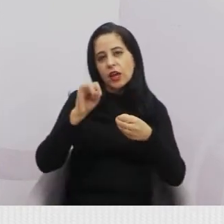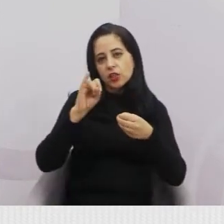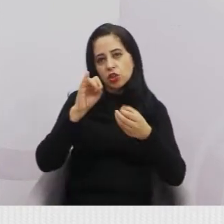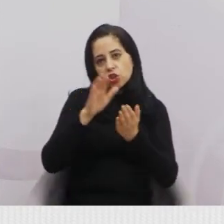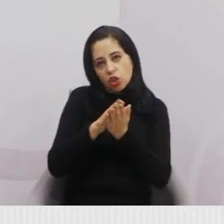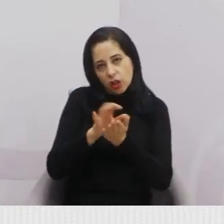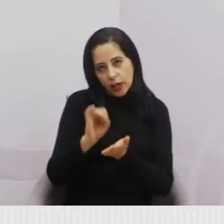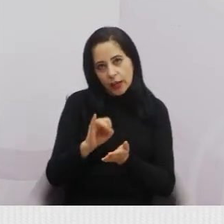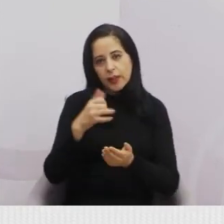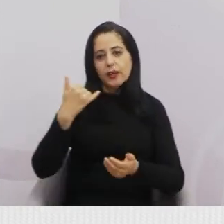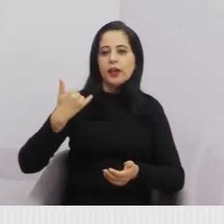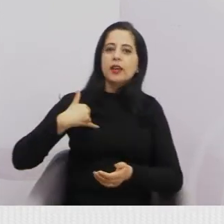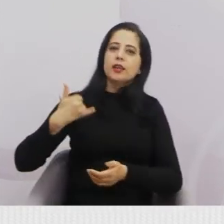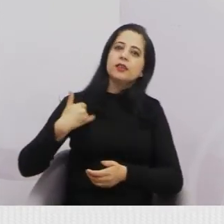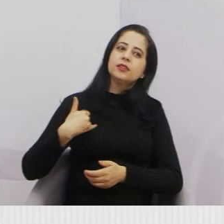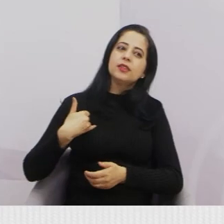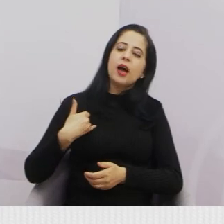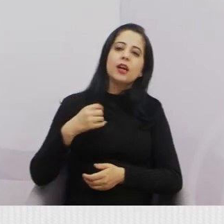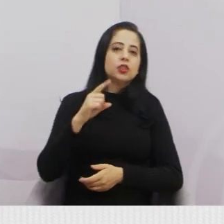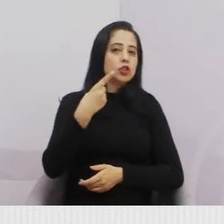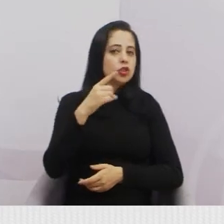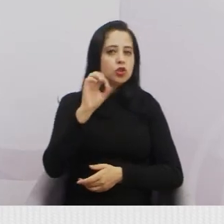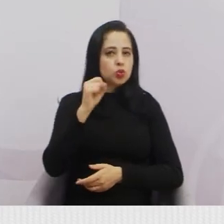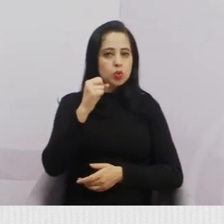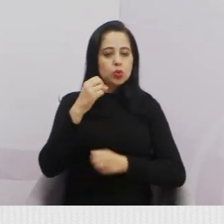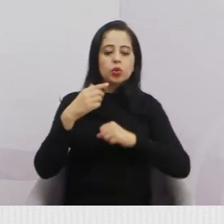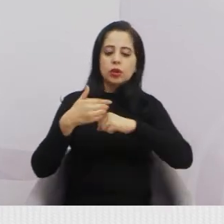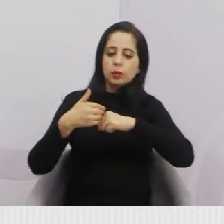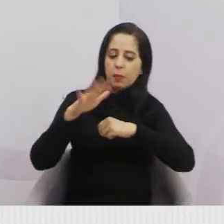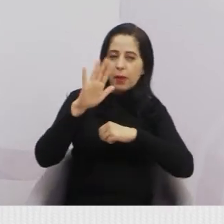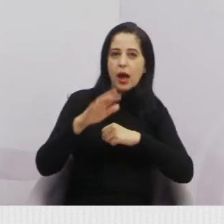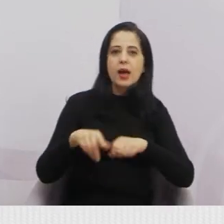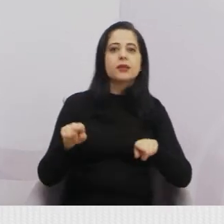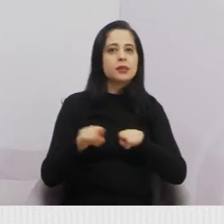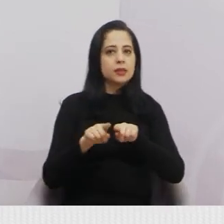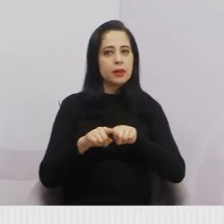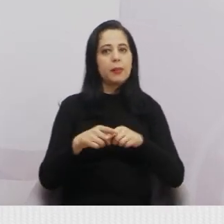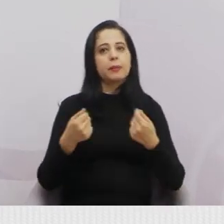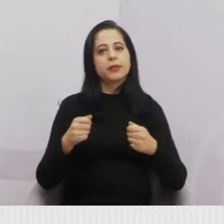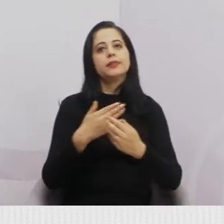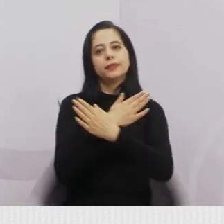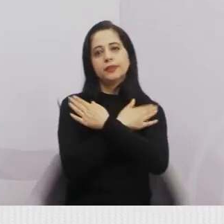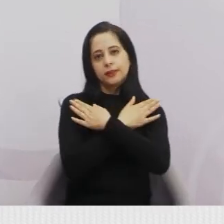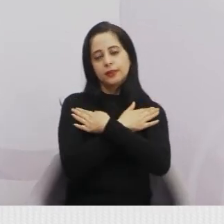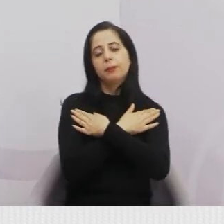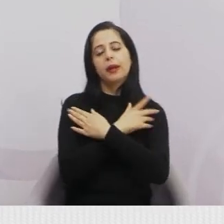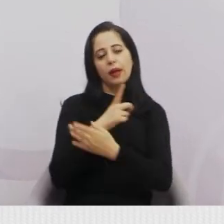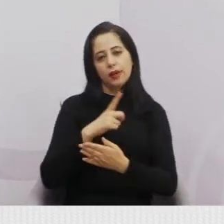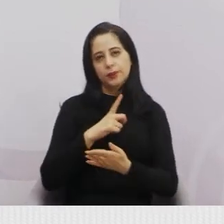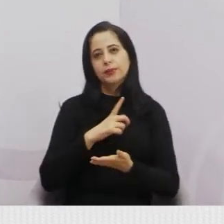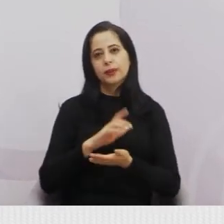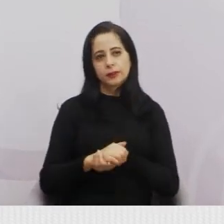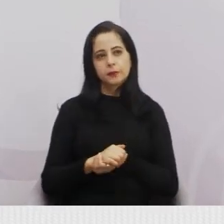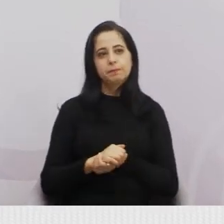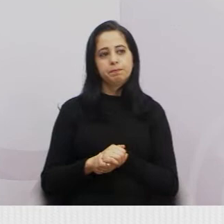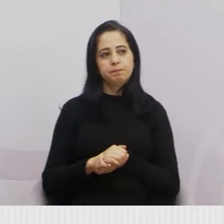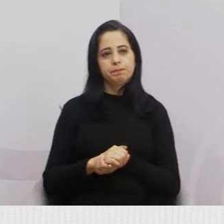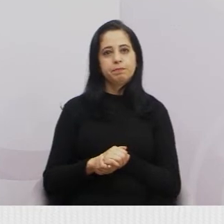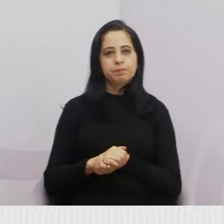de pelo menos 18 anos, estar desempregado e não estar